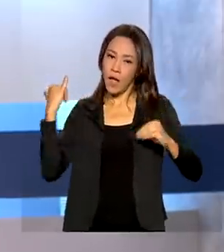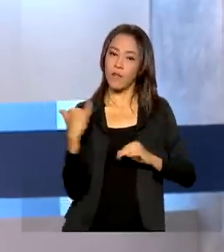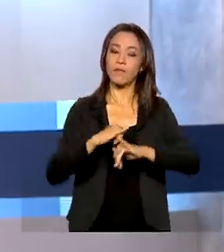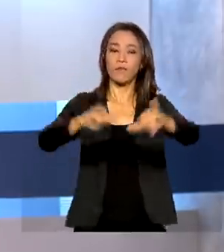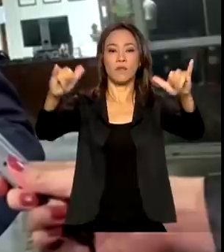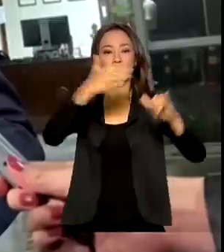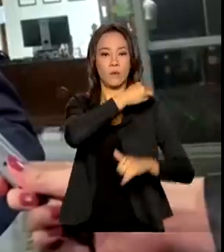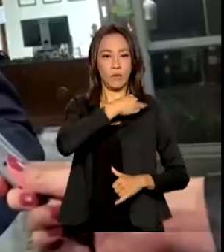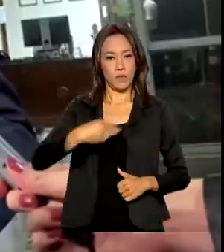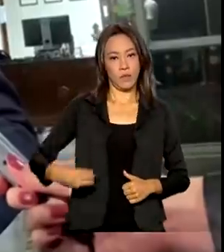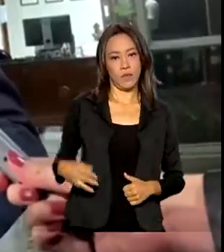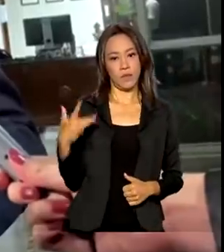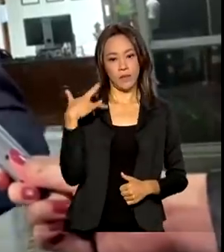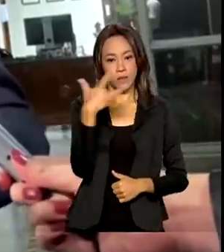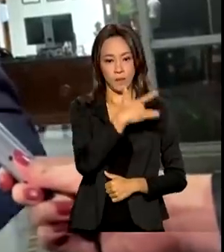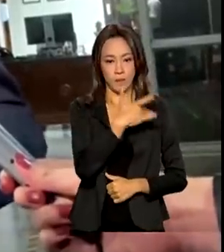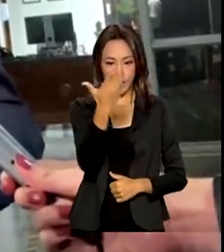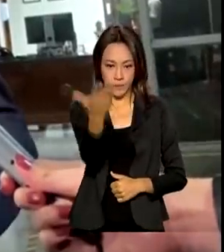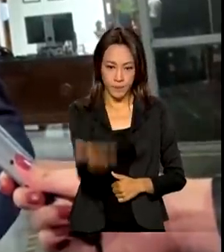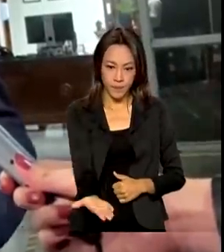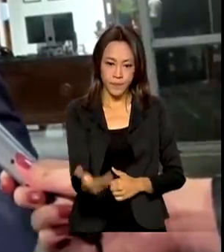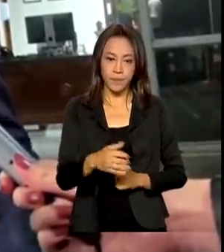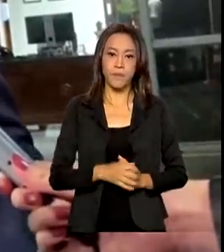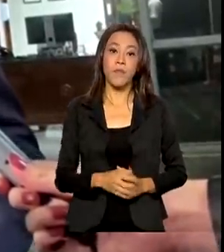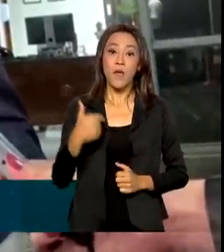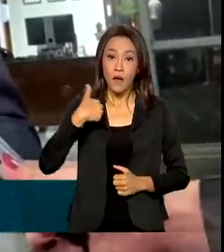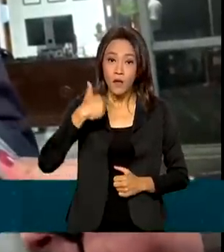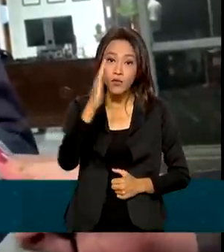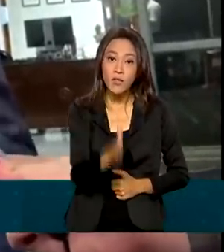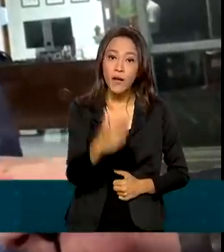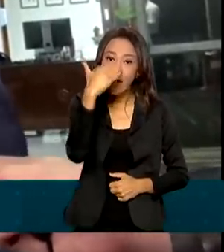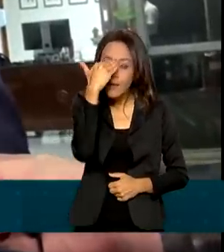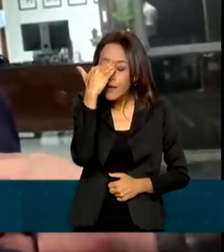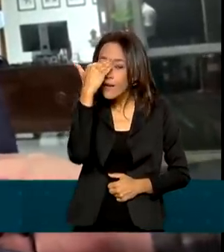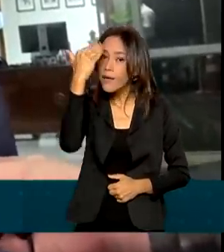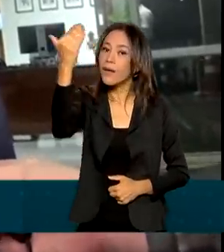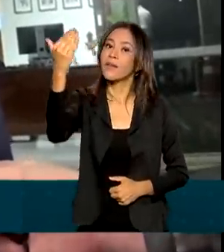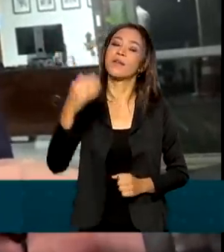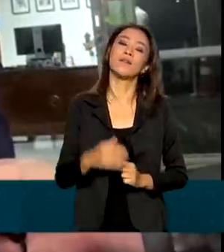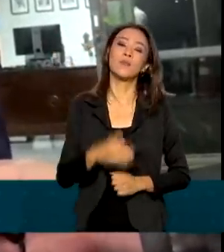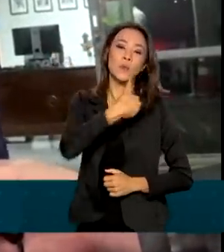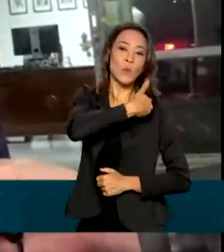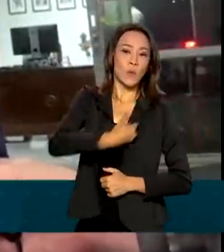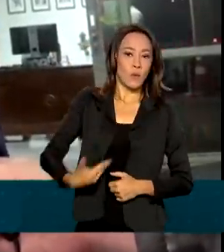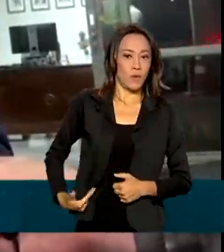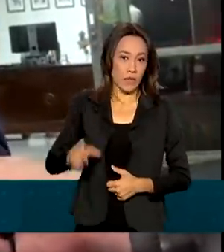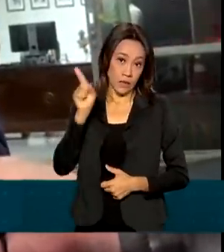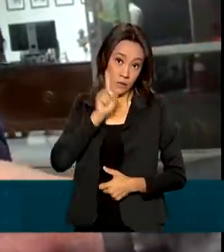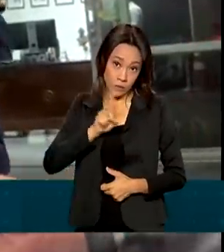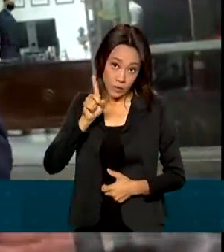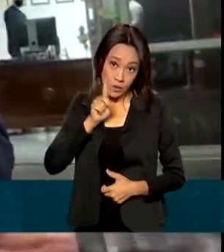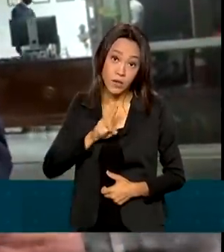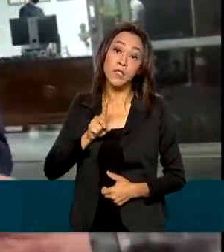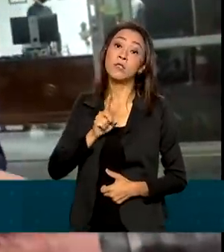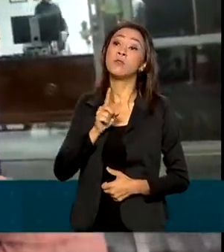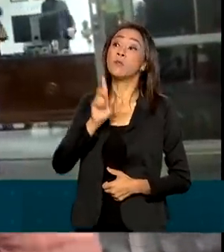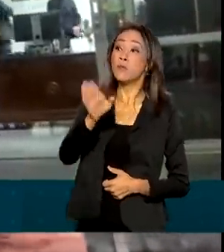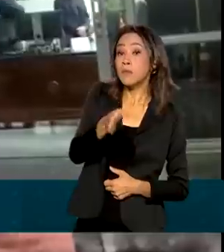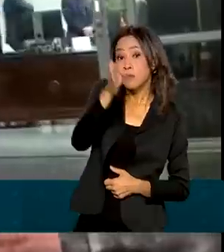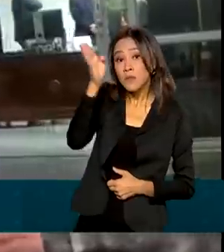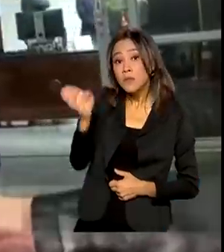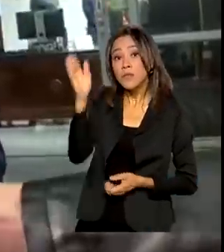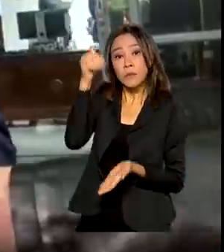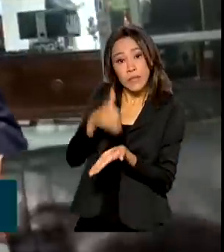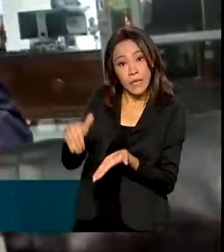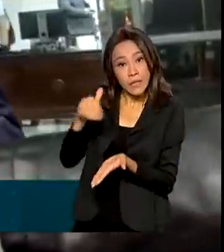Marcelo Queiroga. Aqui eu já agradeço ao governo americano, ao nosso secretário de Negócio de